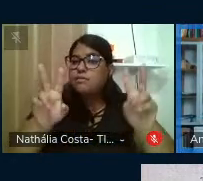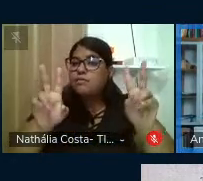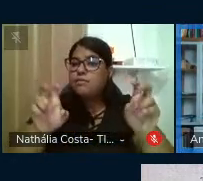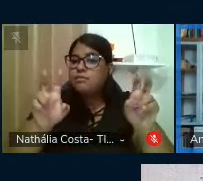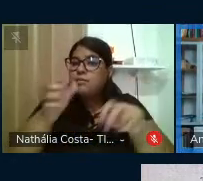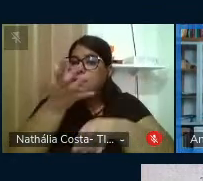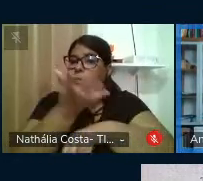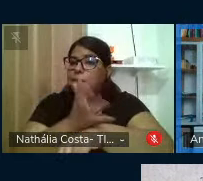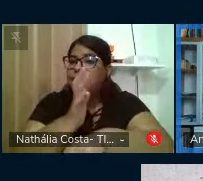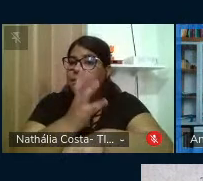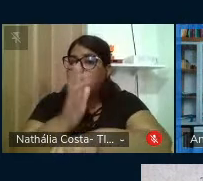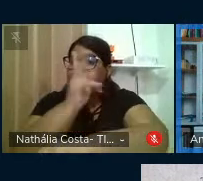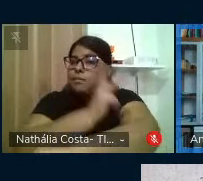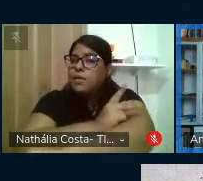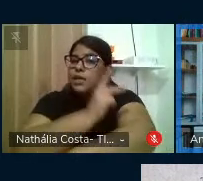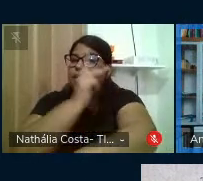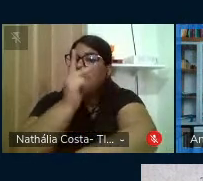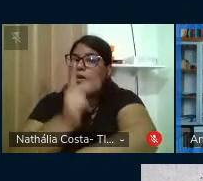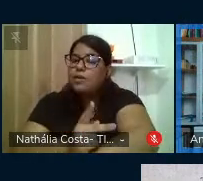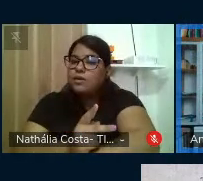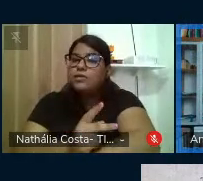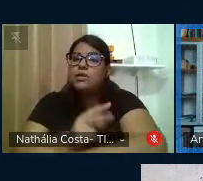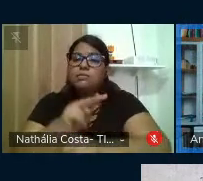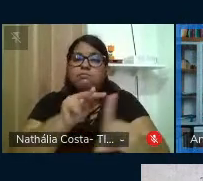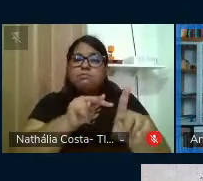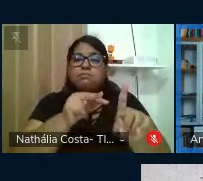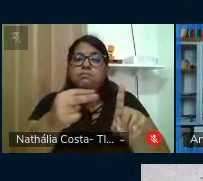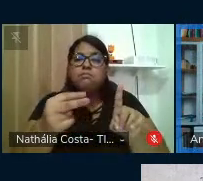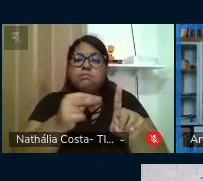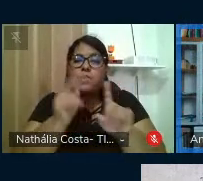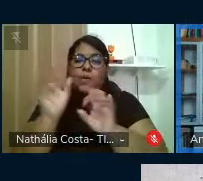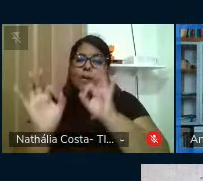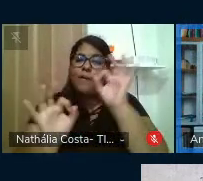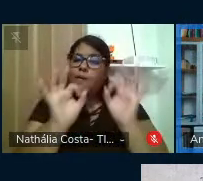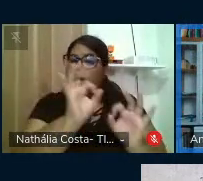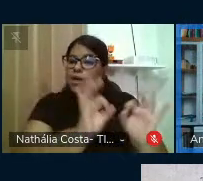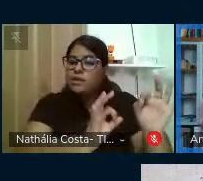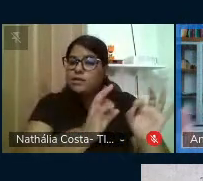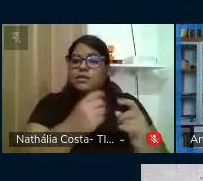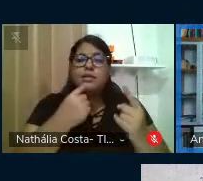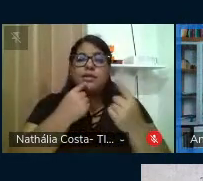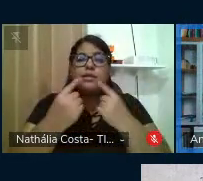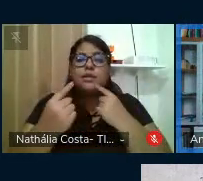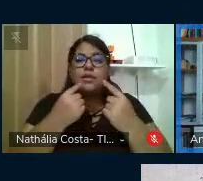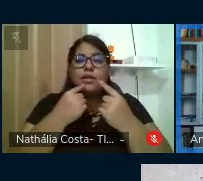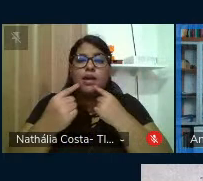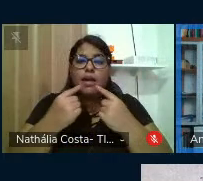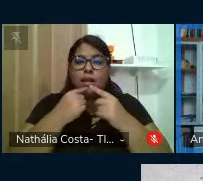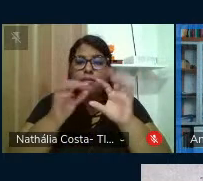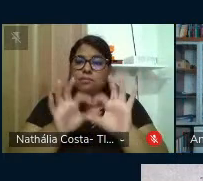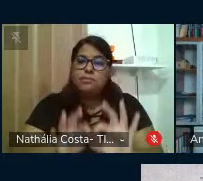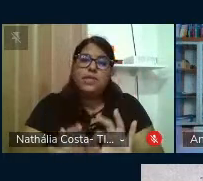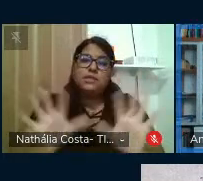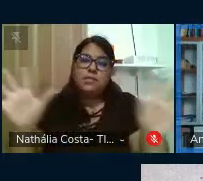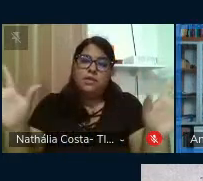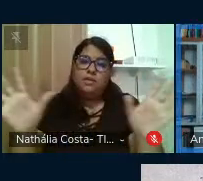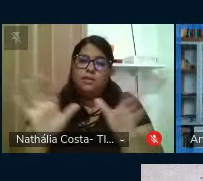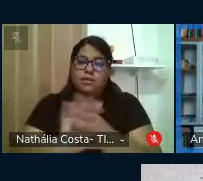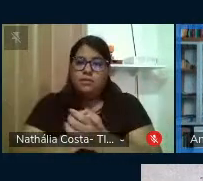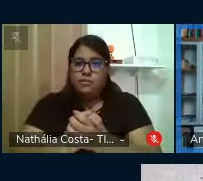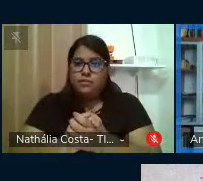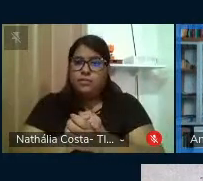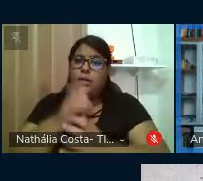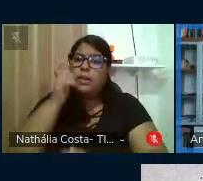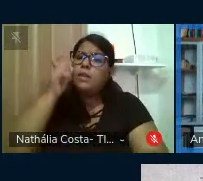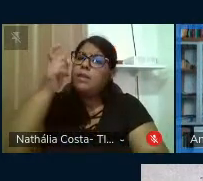pedagógicas na perspectiva de uma construção de um diálogo emancipatório. E aí é